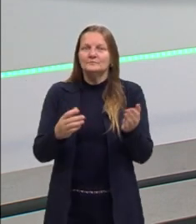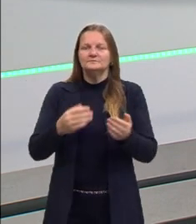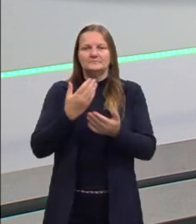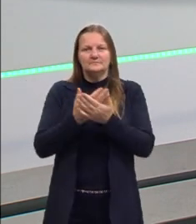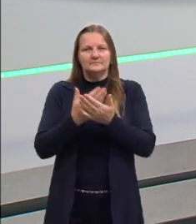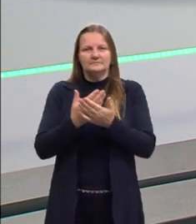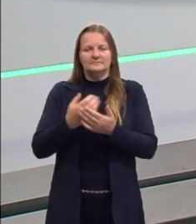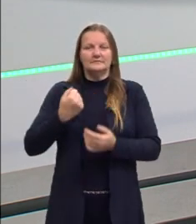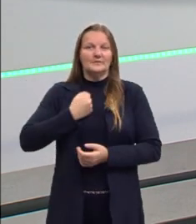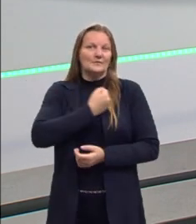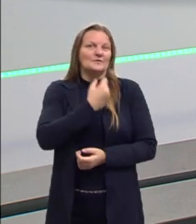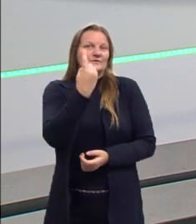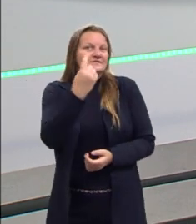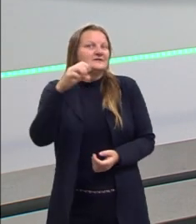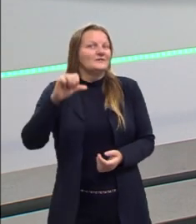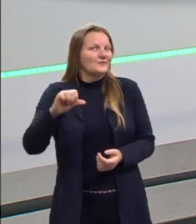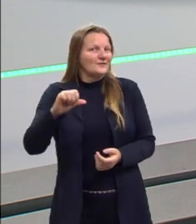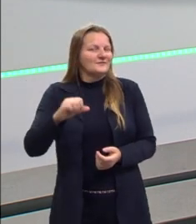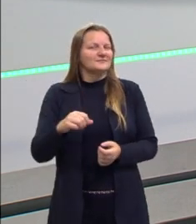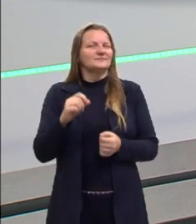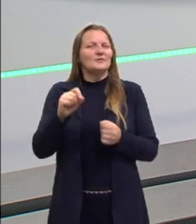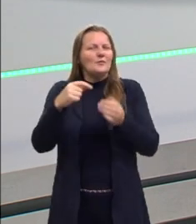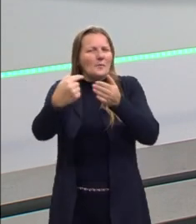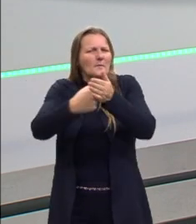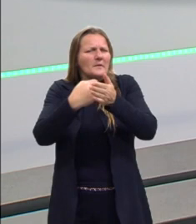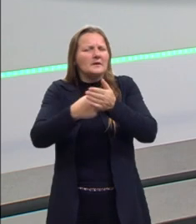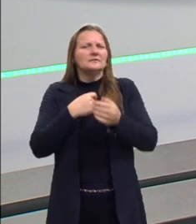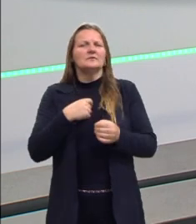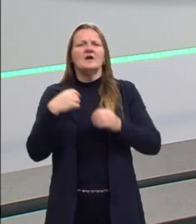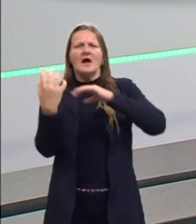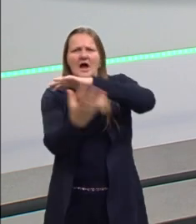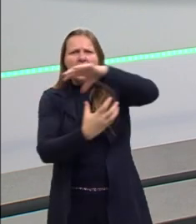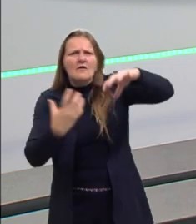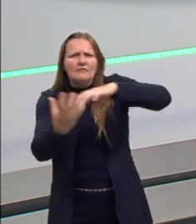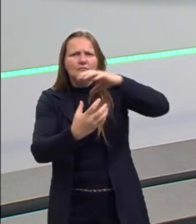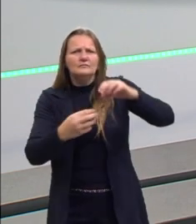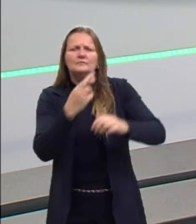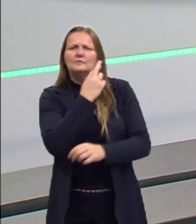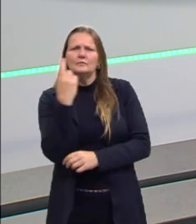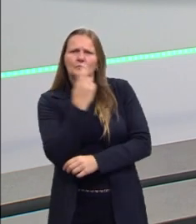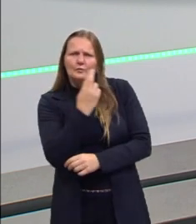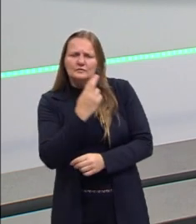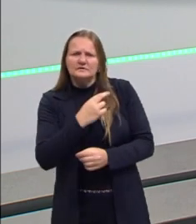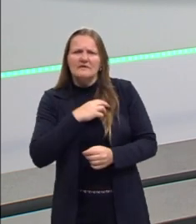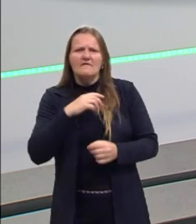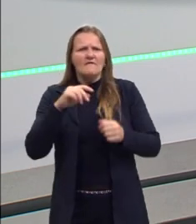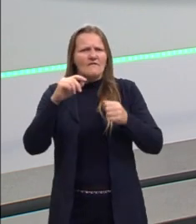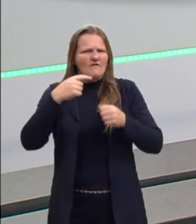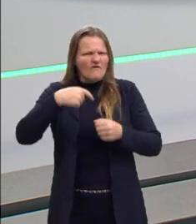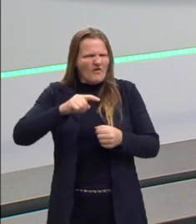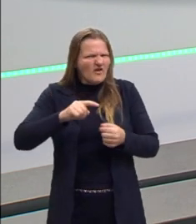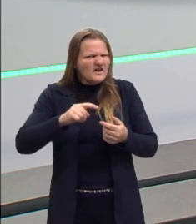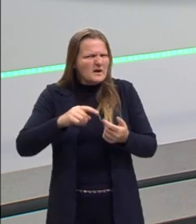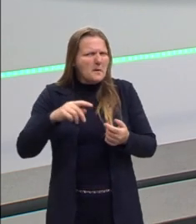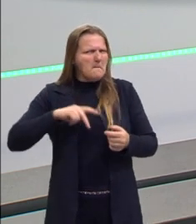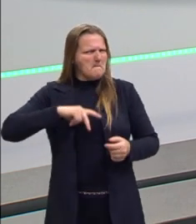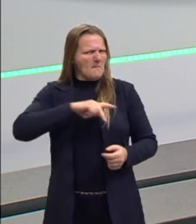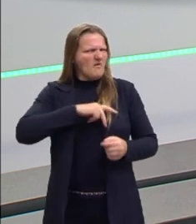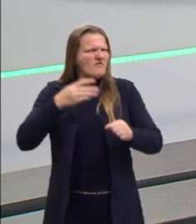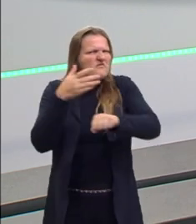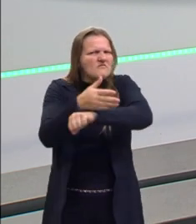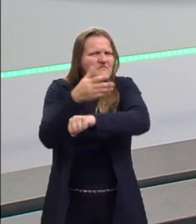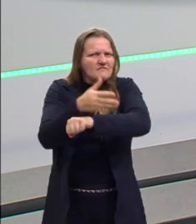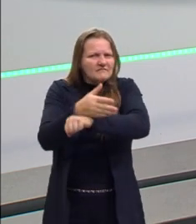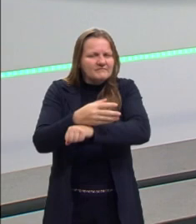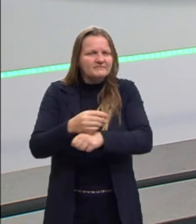nossa aula 19, a gente vai se perguntar se a Revolução Russa foi popular. E esse tema partiu um pouco